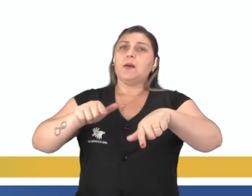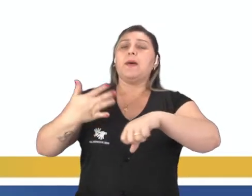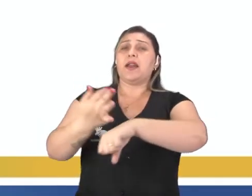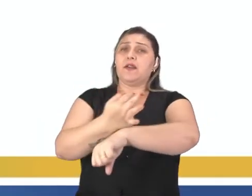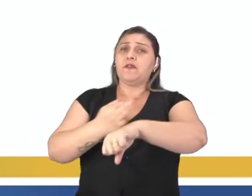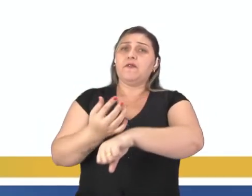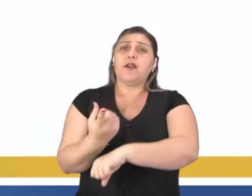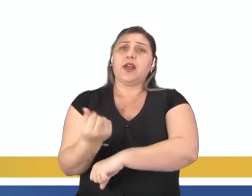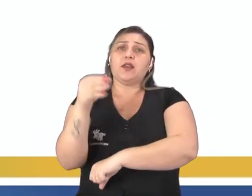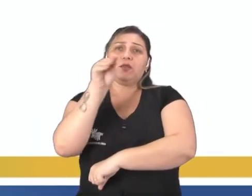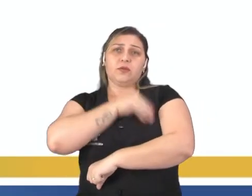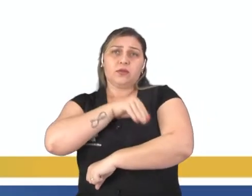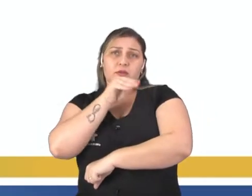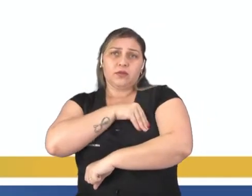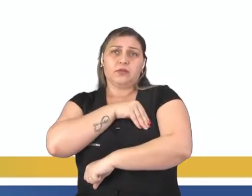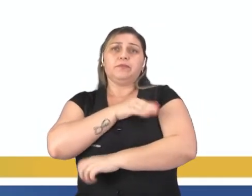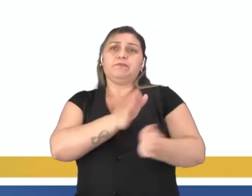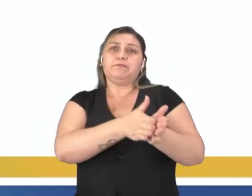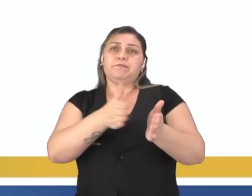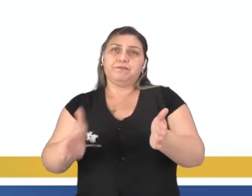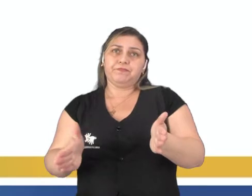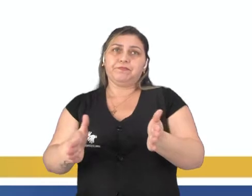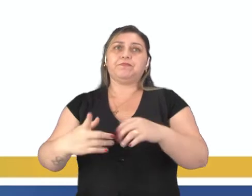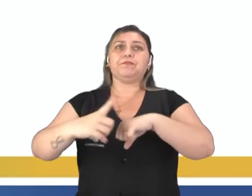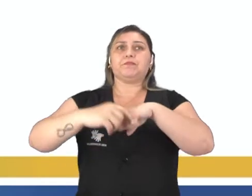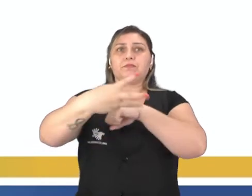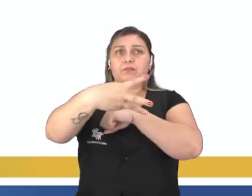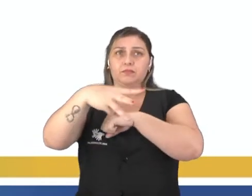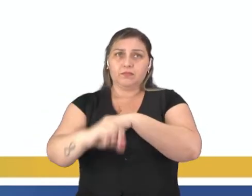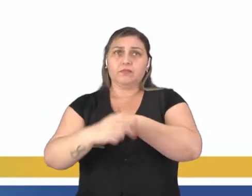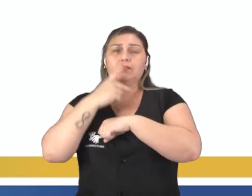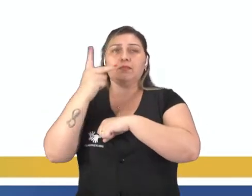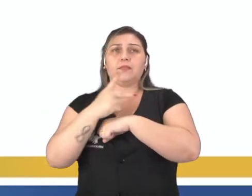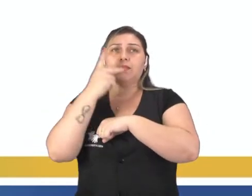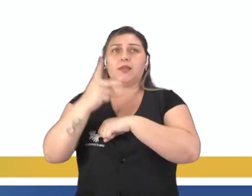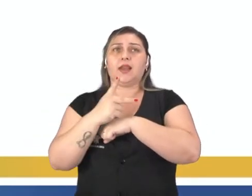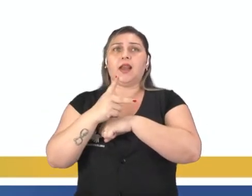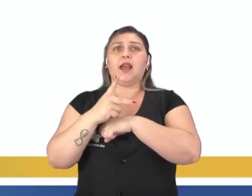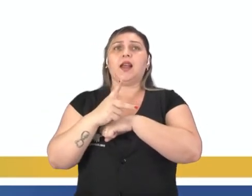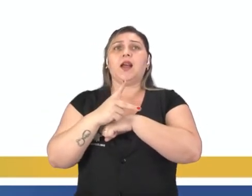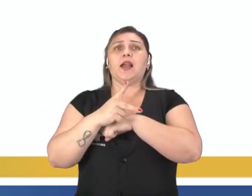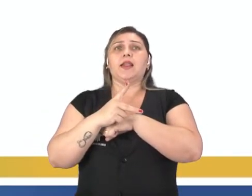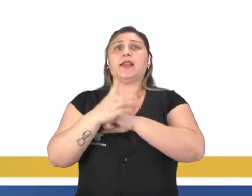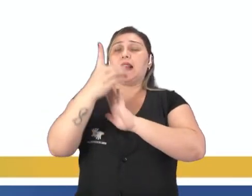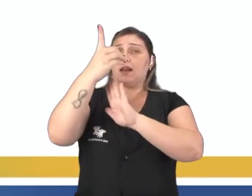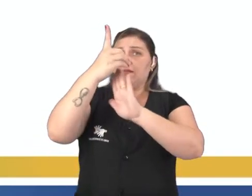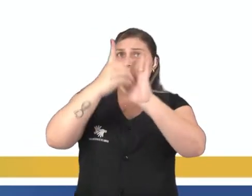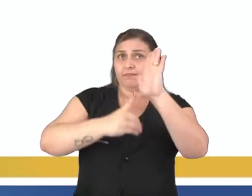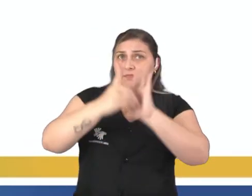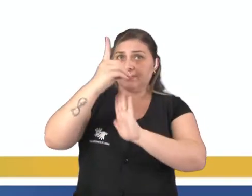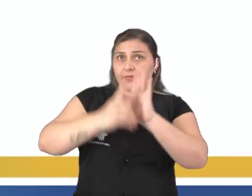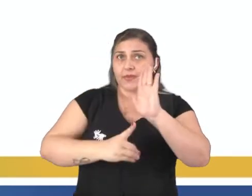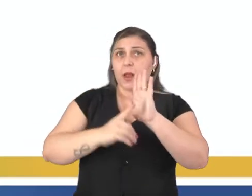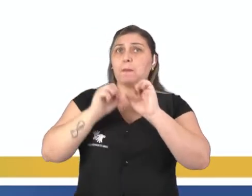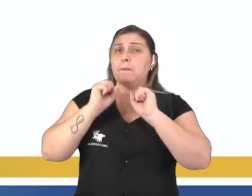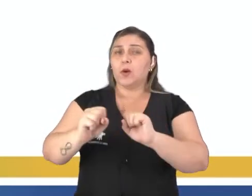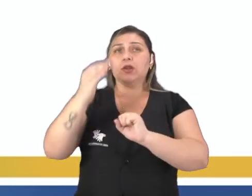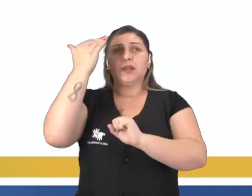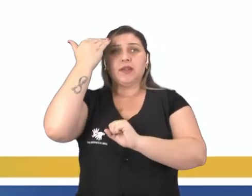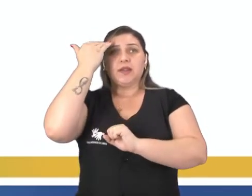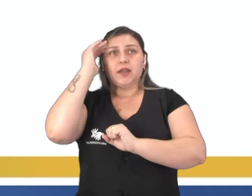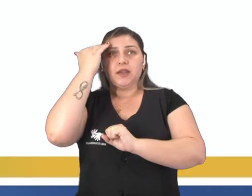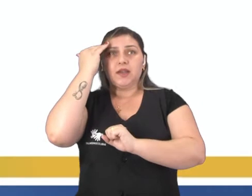remuneradas periódicas. E o artigo 30 que diz que nenhuma disposição da presente declaração pode ser